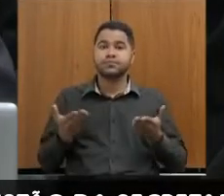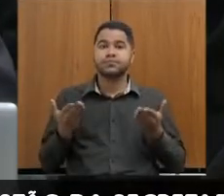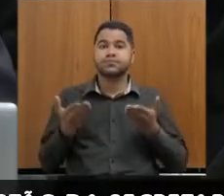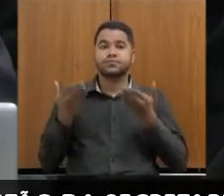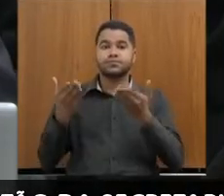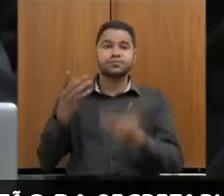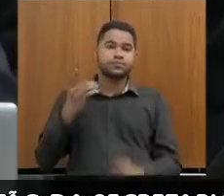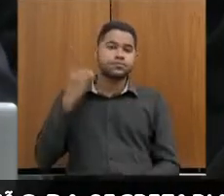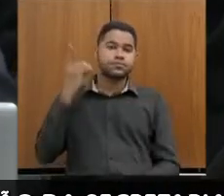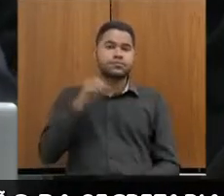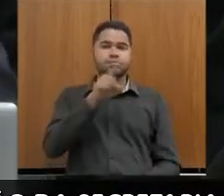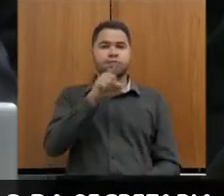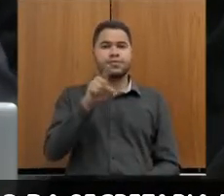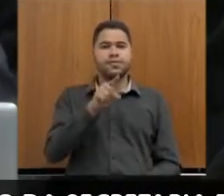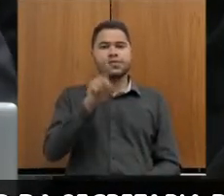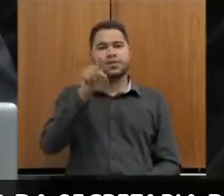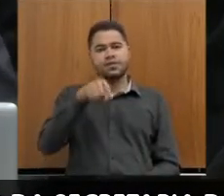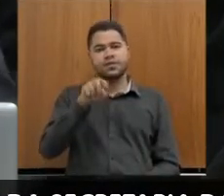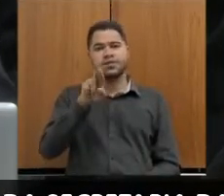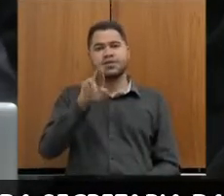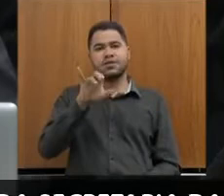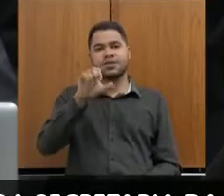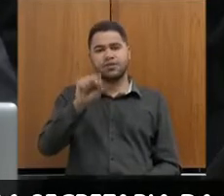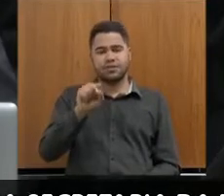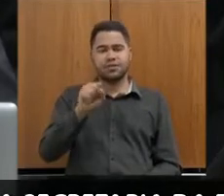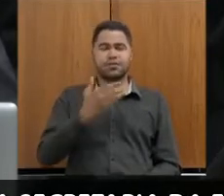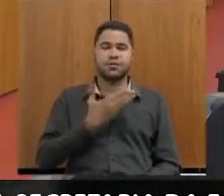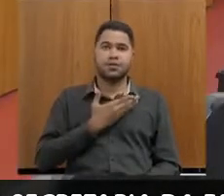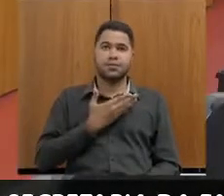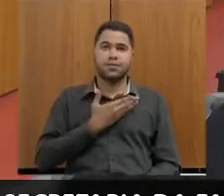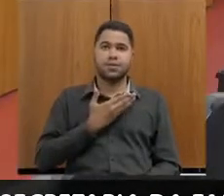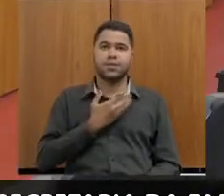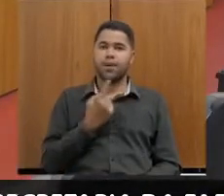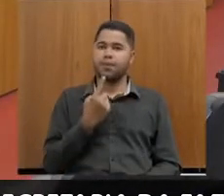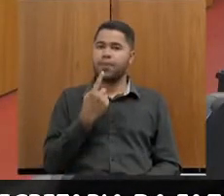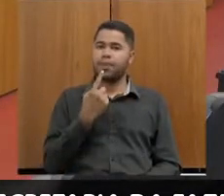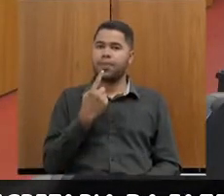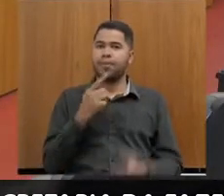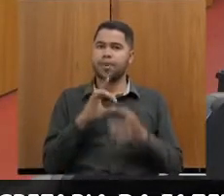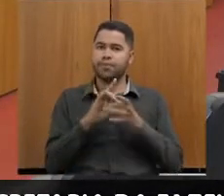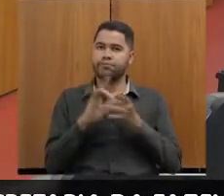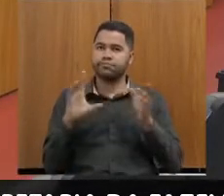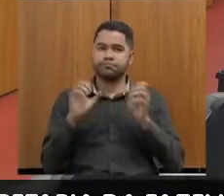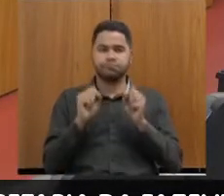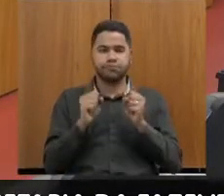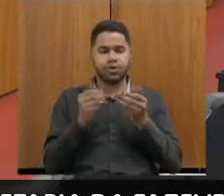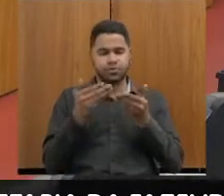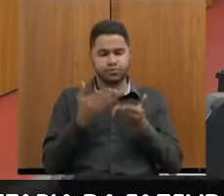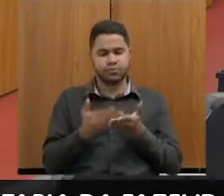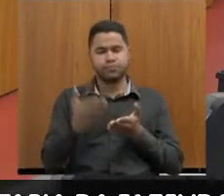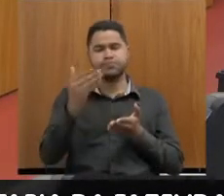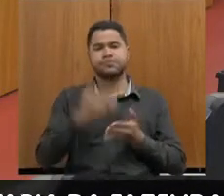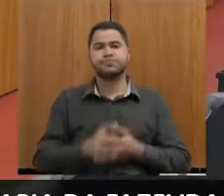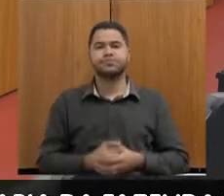agora para o deputado Zé Reis. Zé Reis, meu amigo, está com o microfone aberto. Fique à vontade. Estamos ouvindo direitinho já.